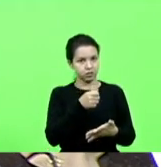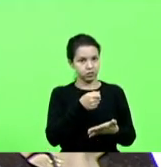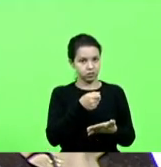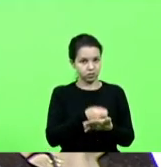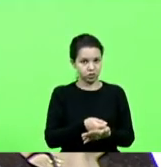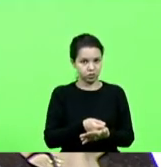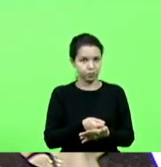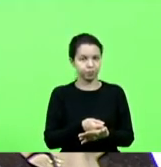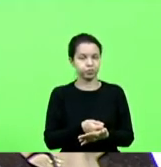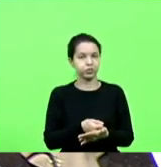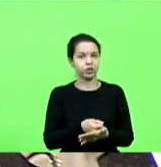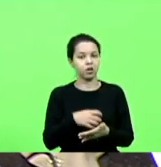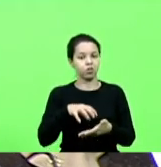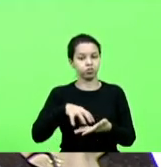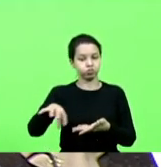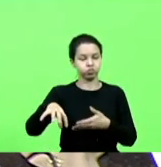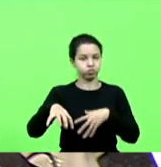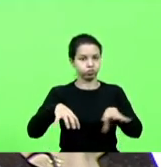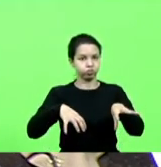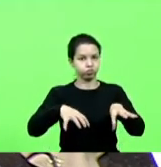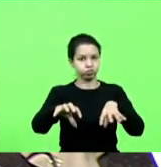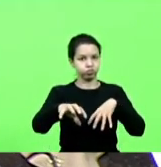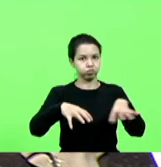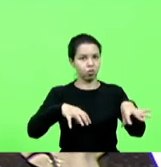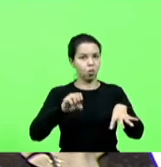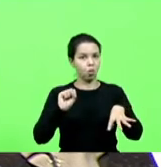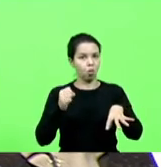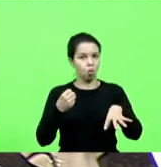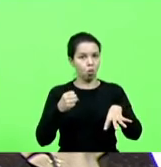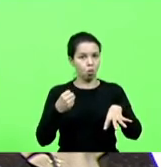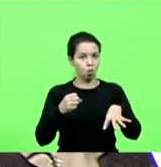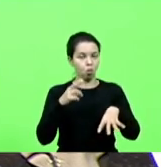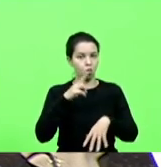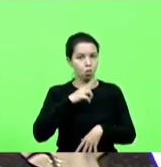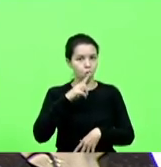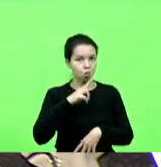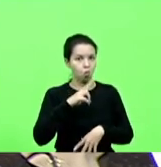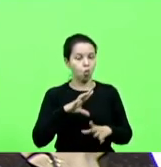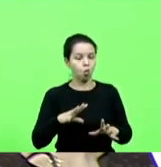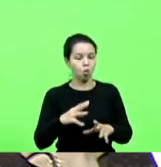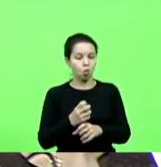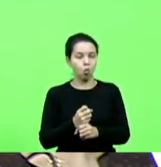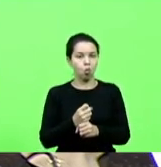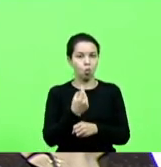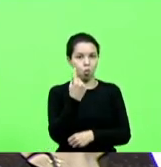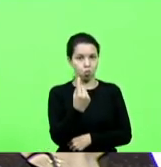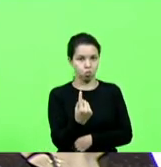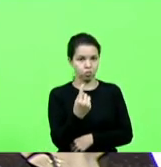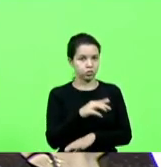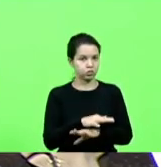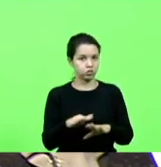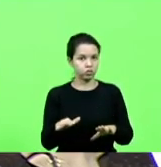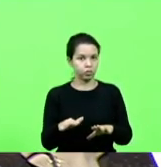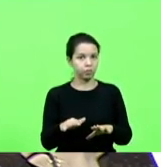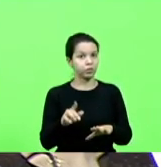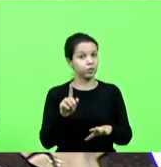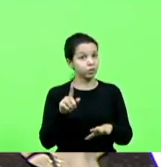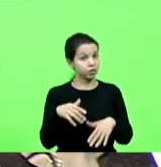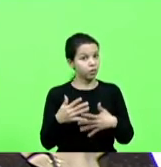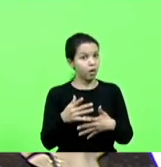a migração das oito centrais de regulação de urgência para uma, ou seja, era função